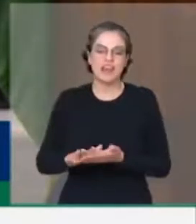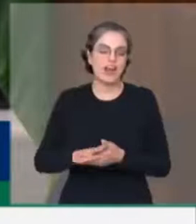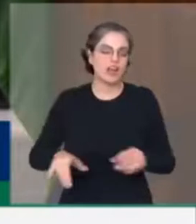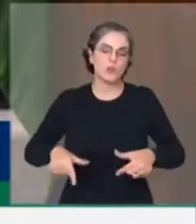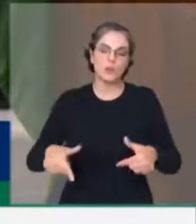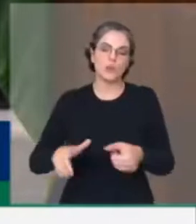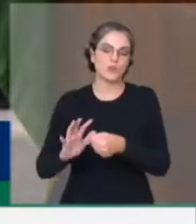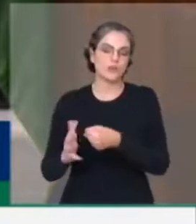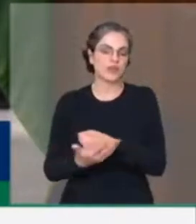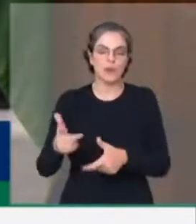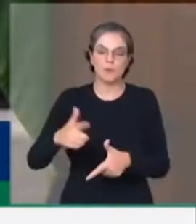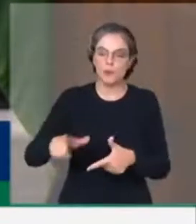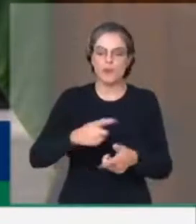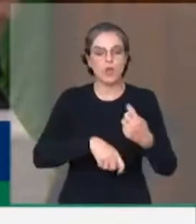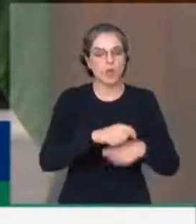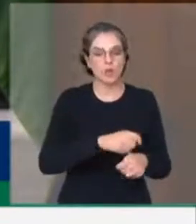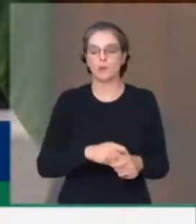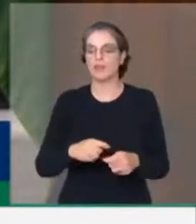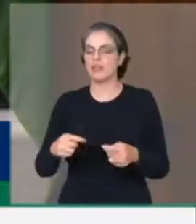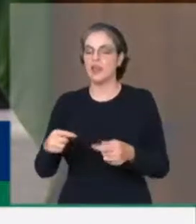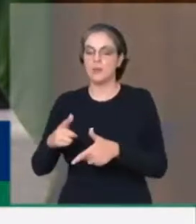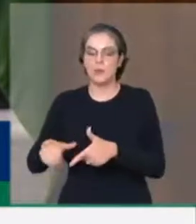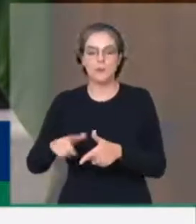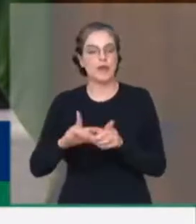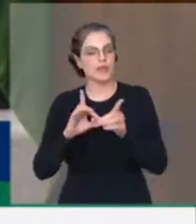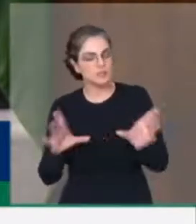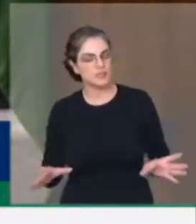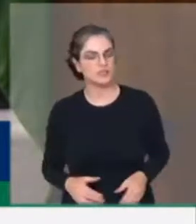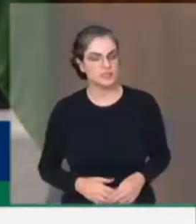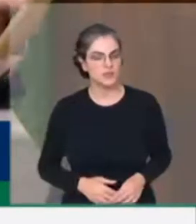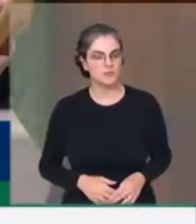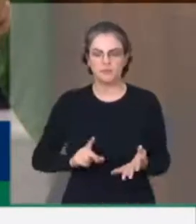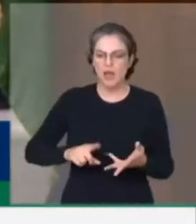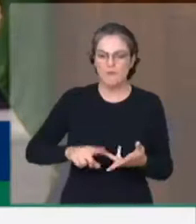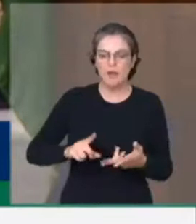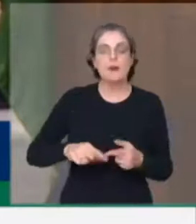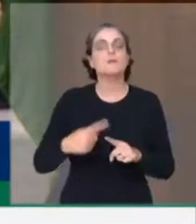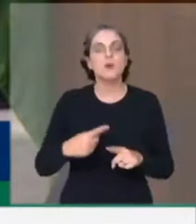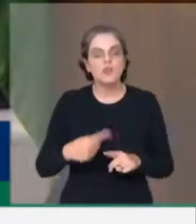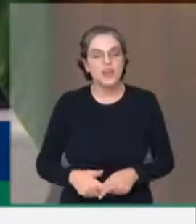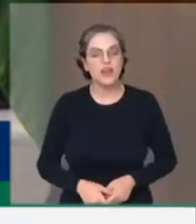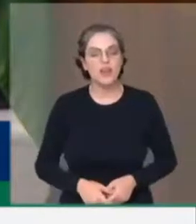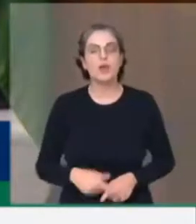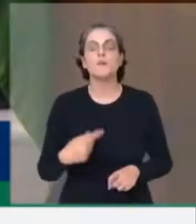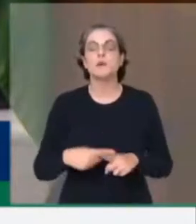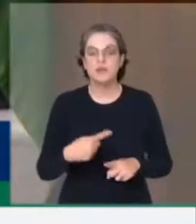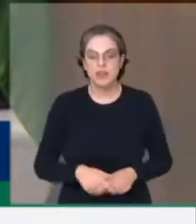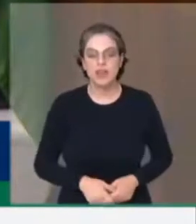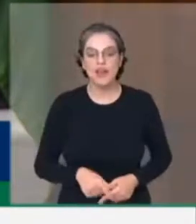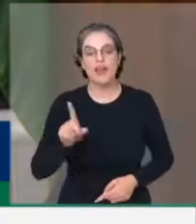pandemia, da crise econômica, da democracia, e tudo isso é fruto, fruto